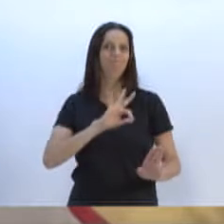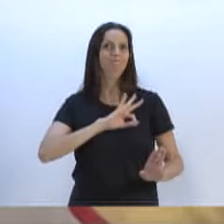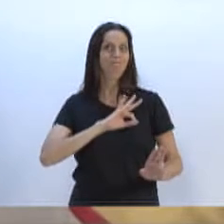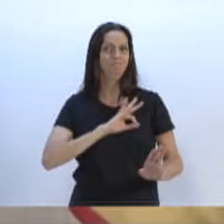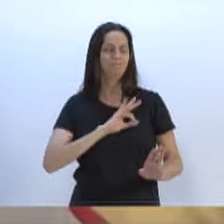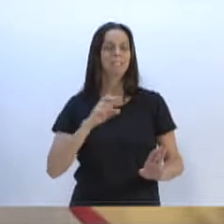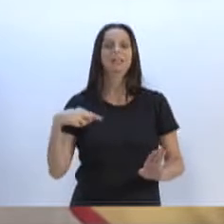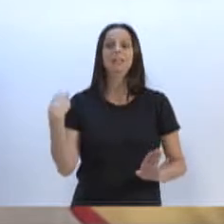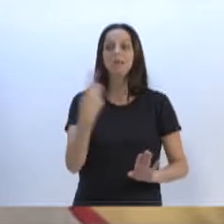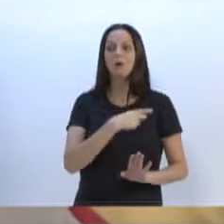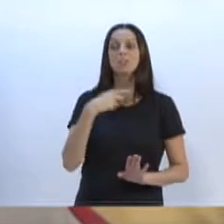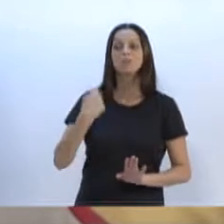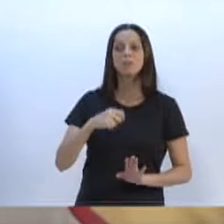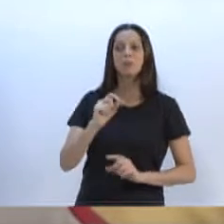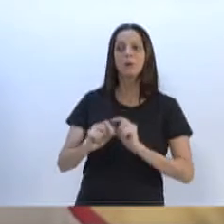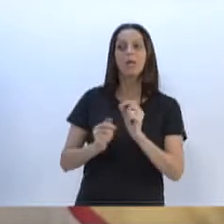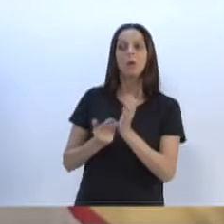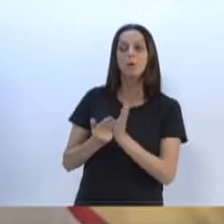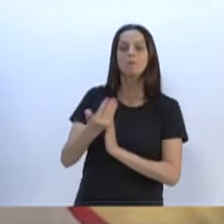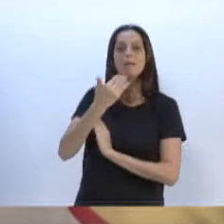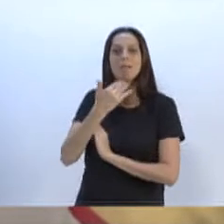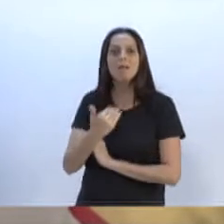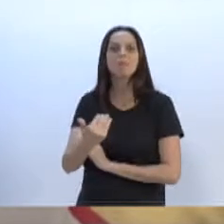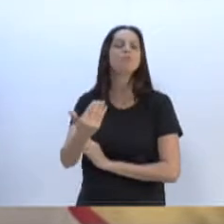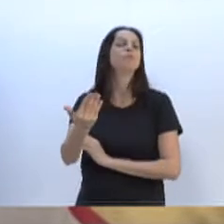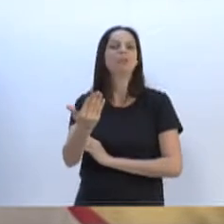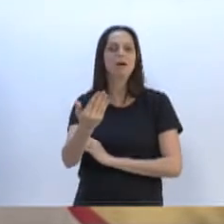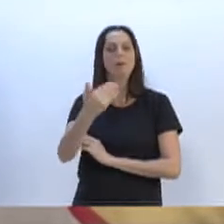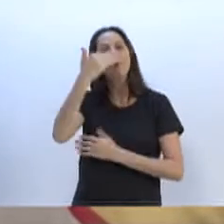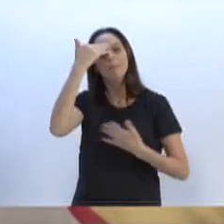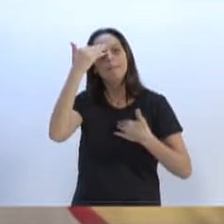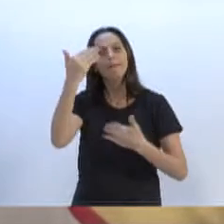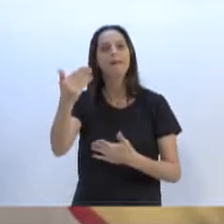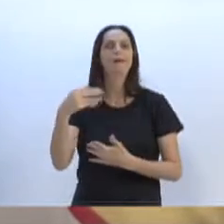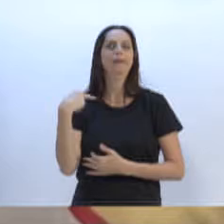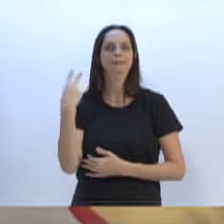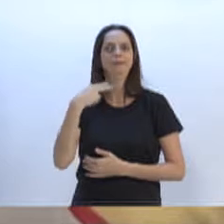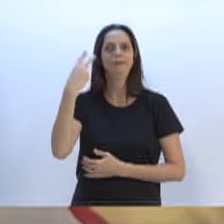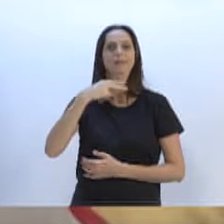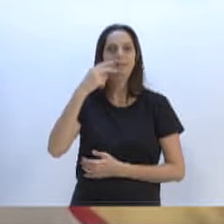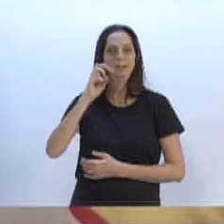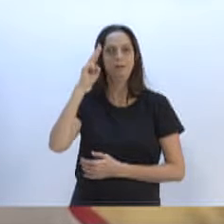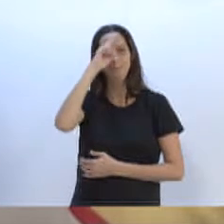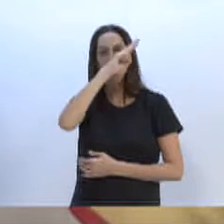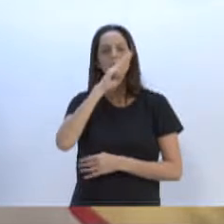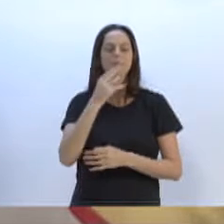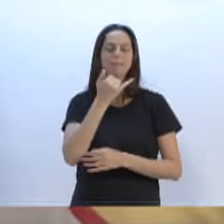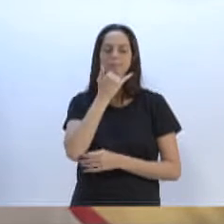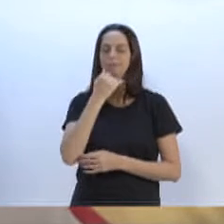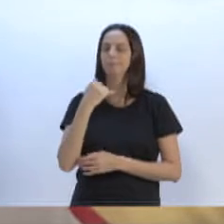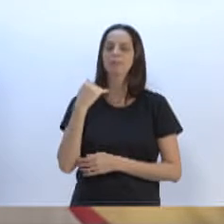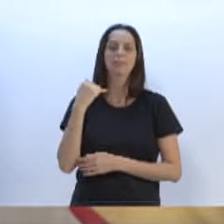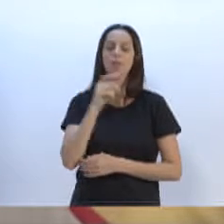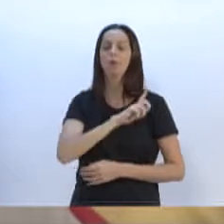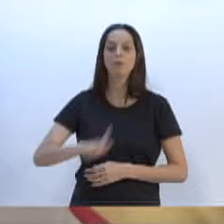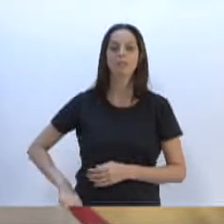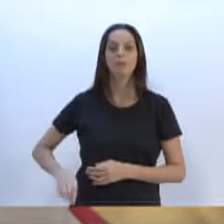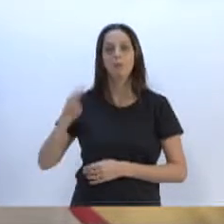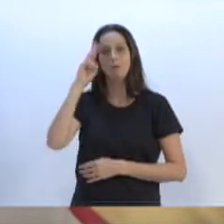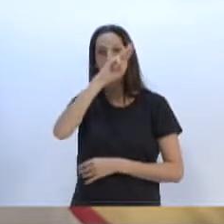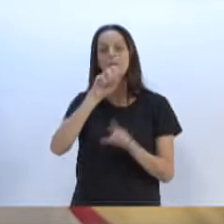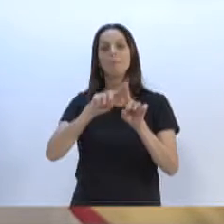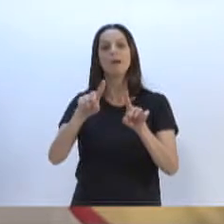número que ele se propõe a trazer para nós e deixar claro, nós queremos mais, nós precisamos mais, nós